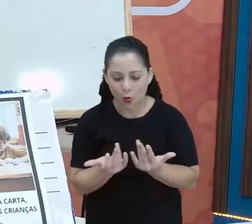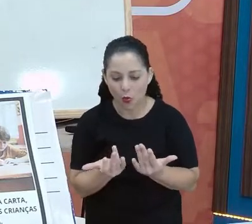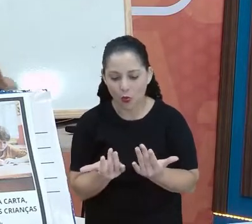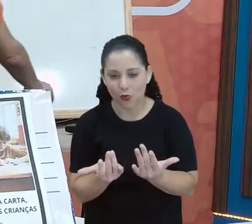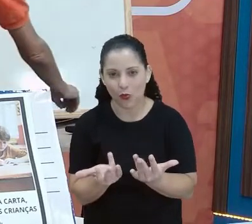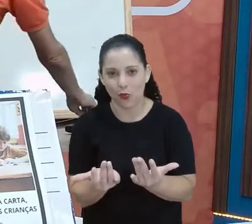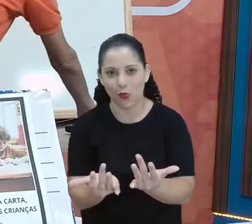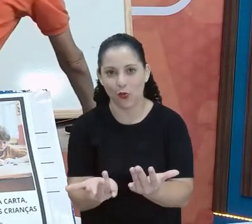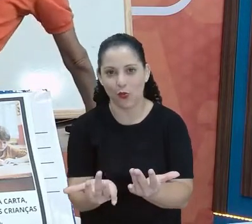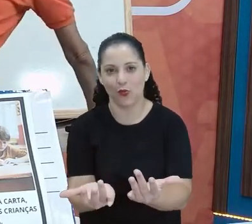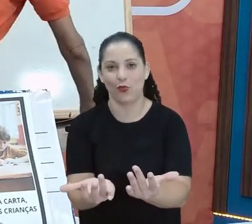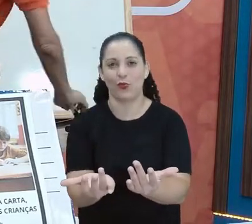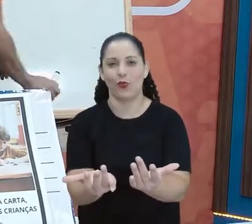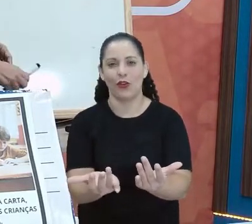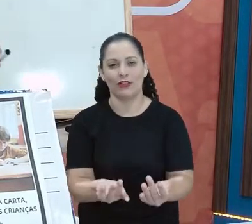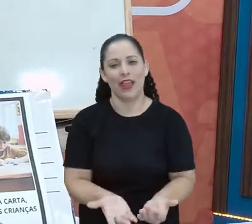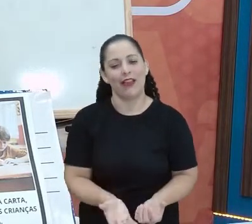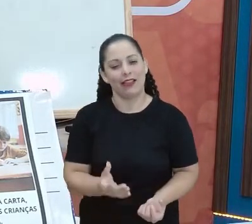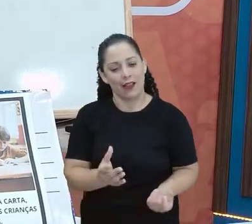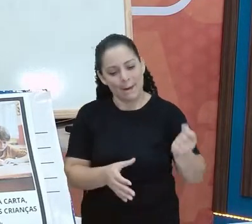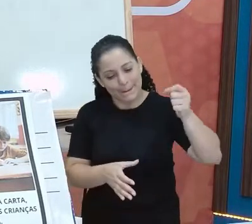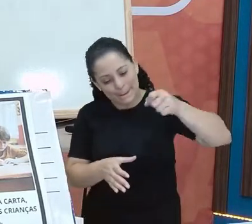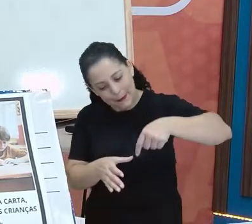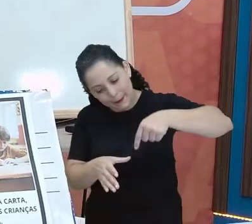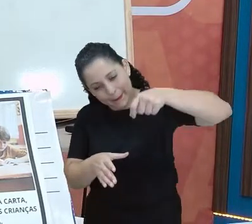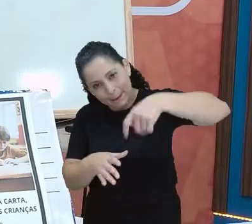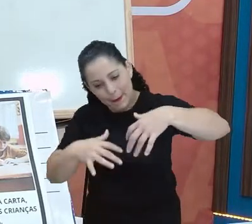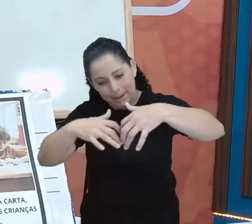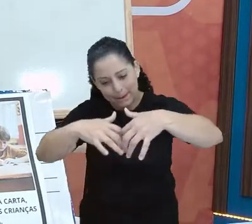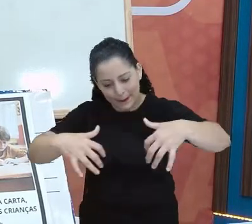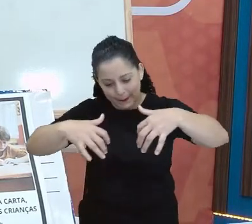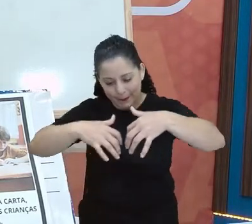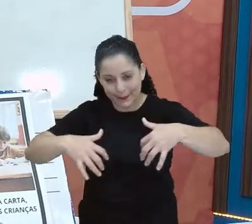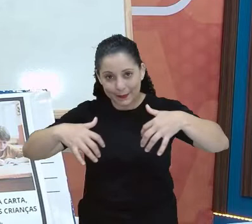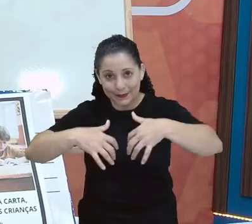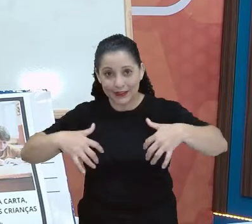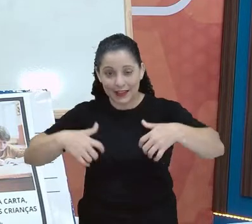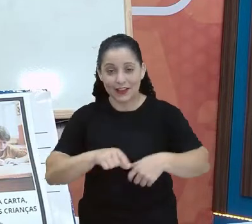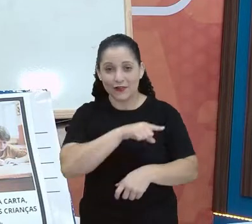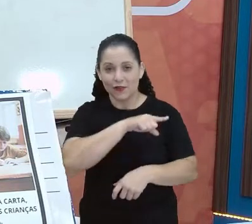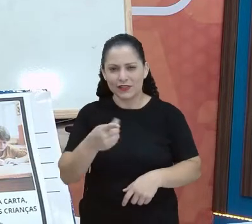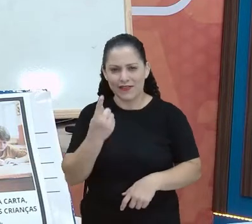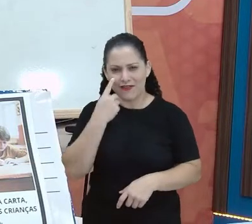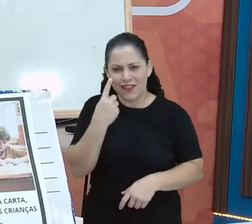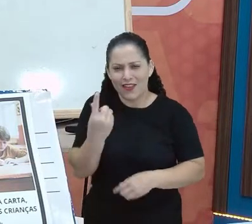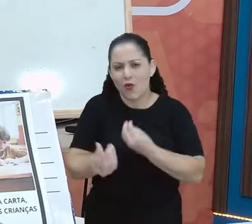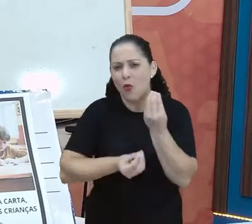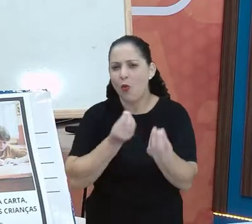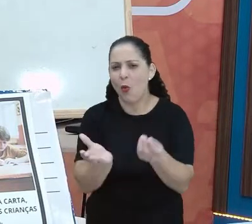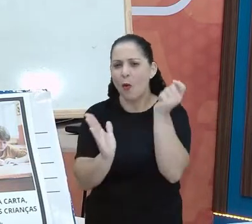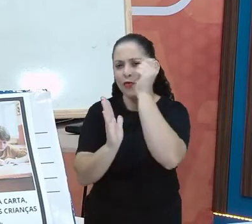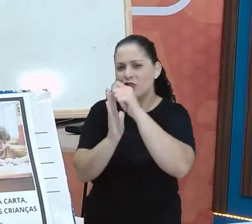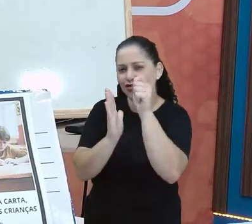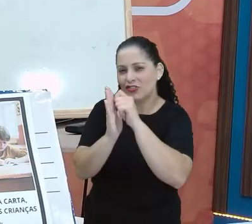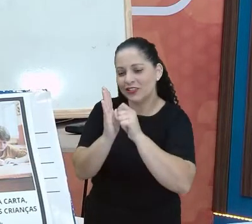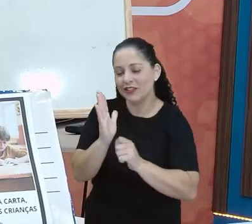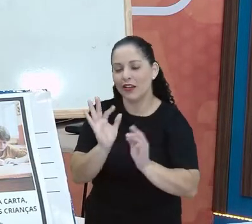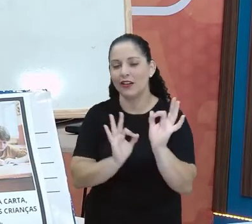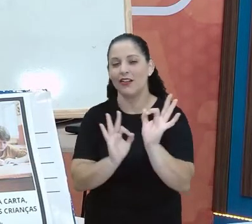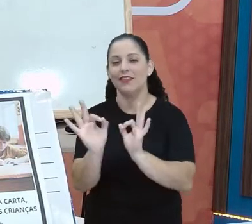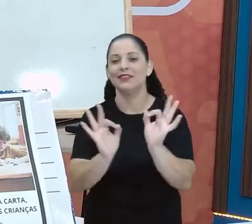aqui, ó, no quadro. Você vai observar a posição da escrita aí, bem